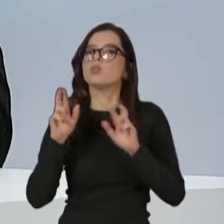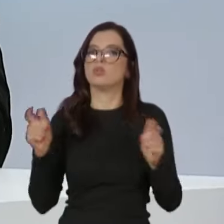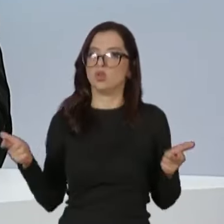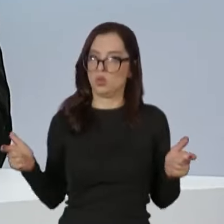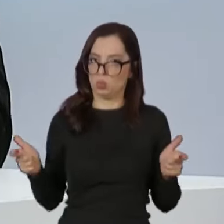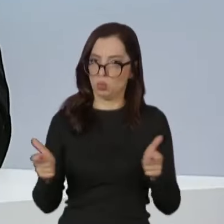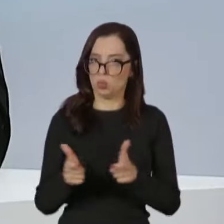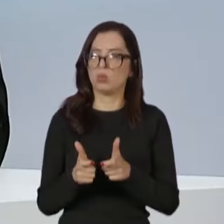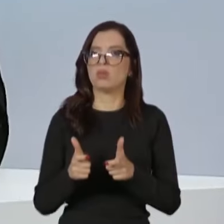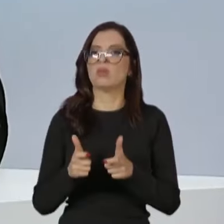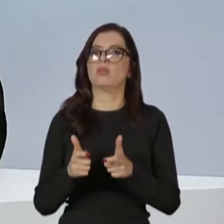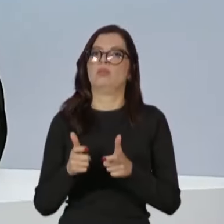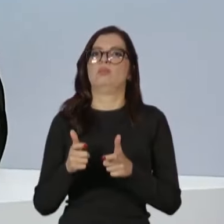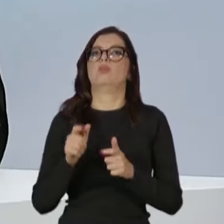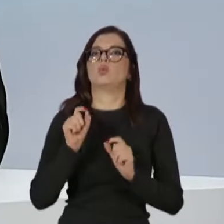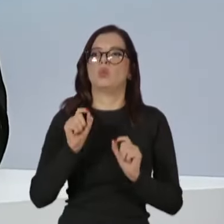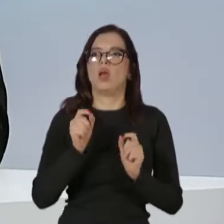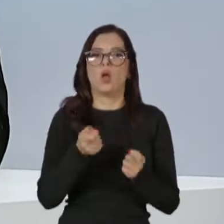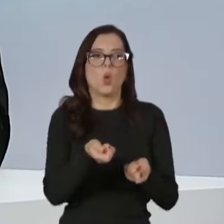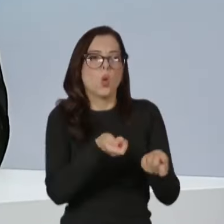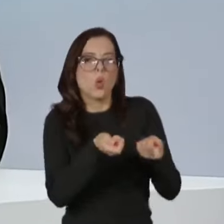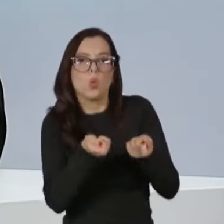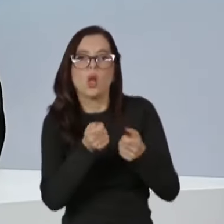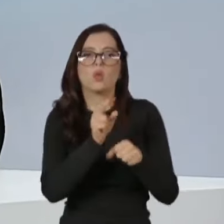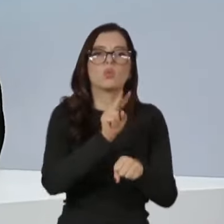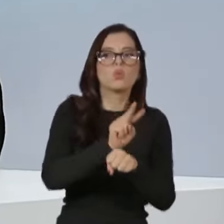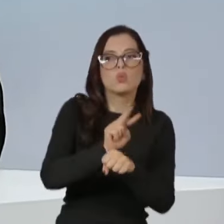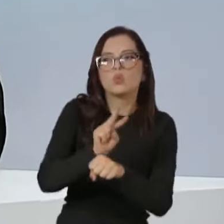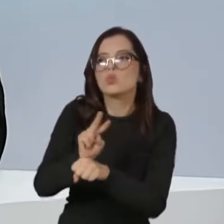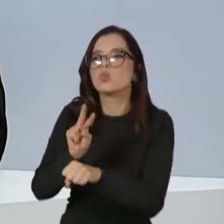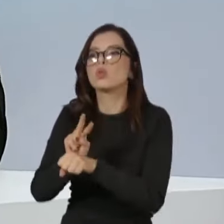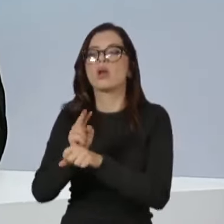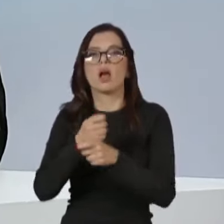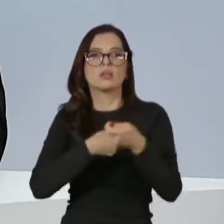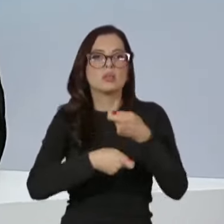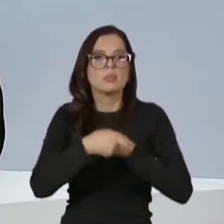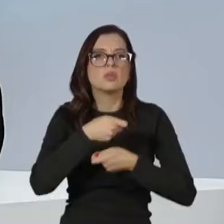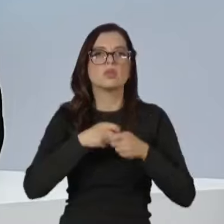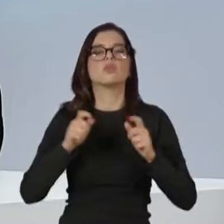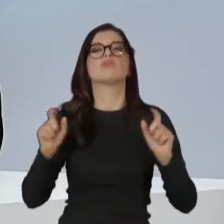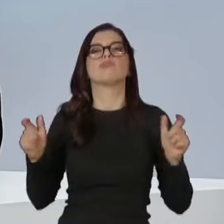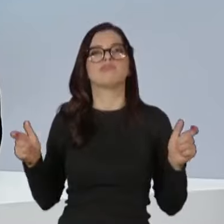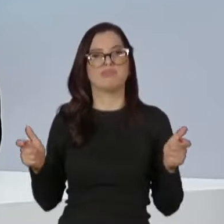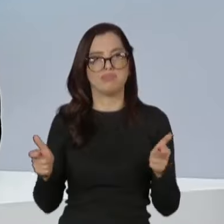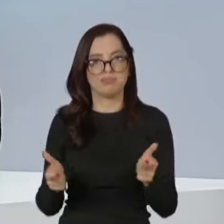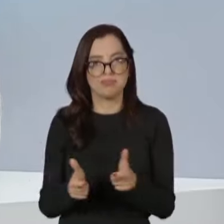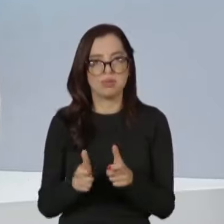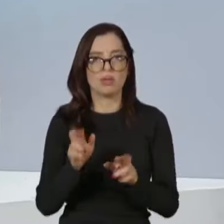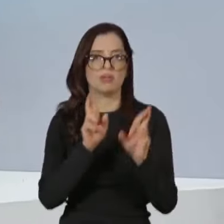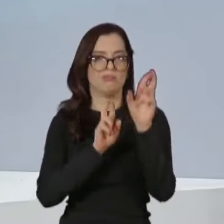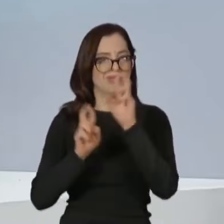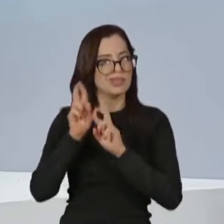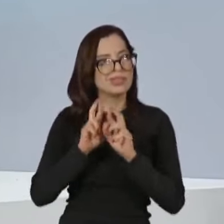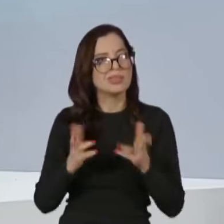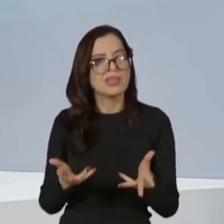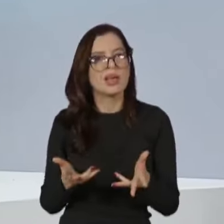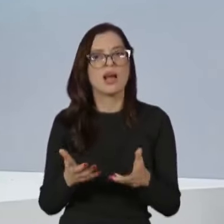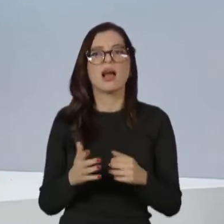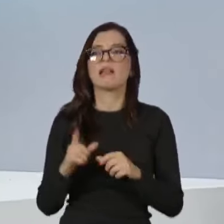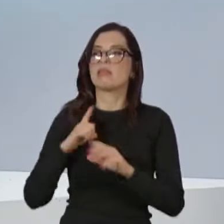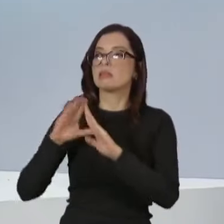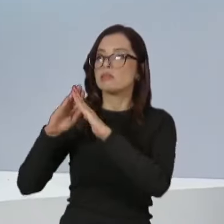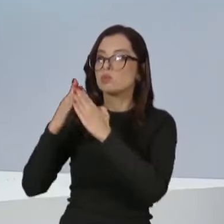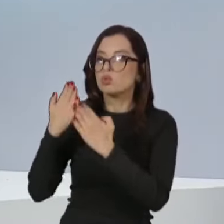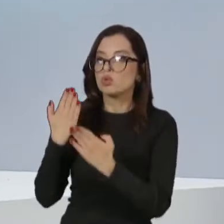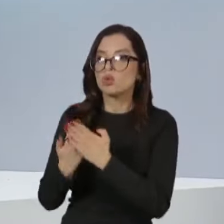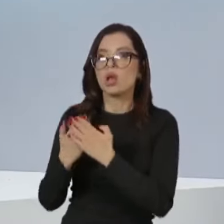mil. No policiamento de unidades escolares, de 11 mil para 3.500. Ou seja, diante disso, em vez da Guarda concorrer